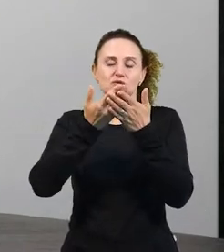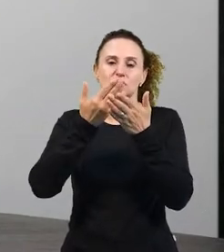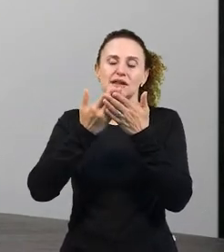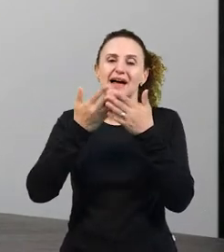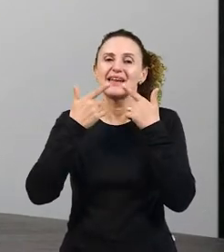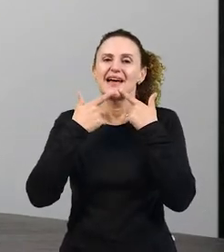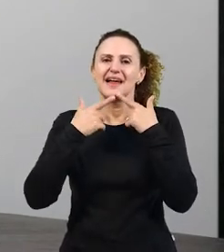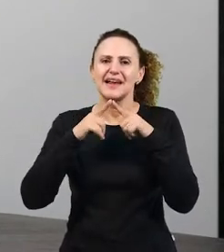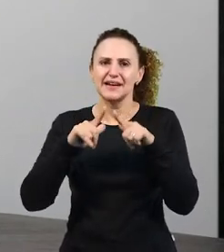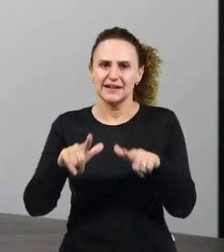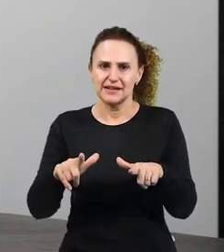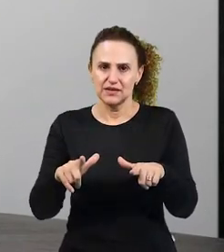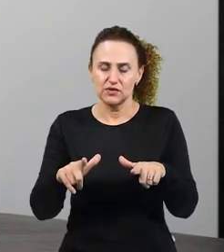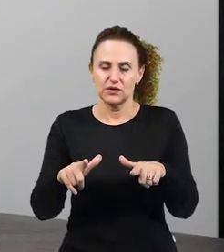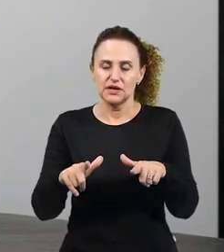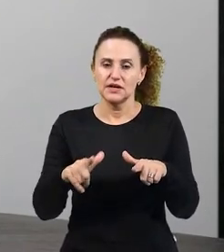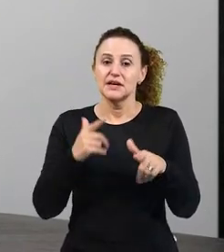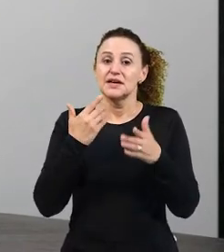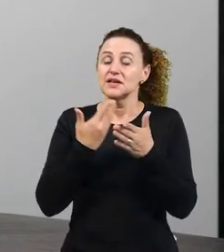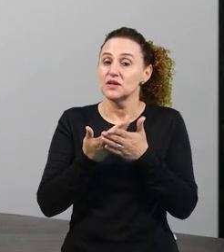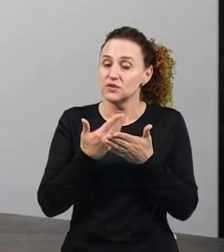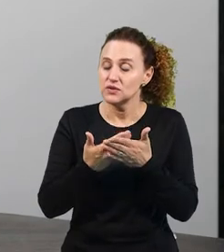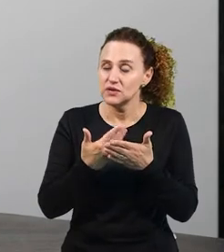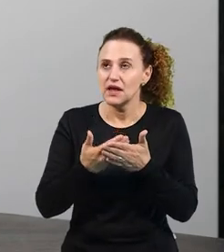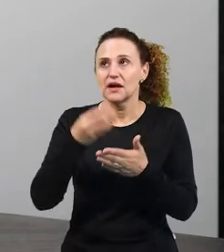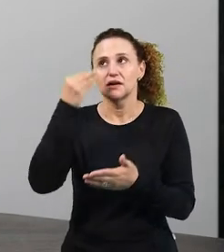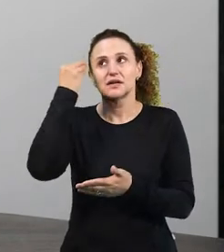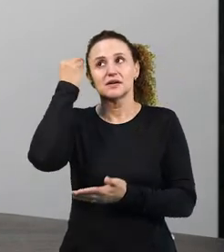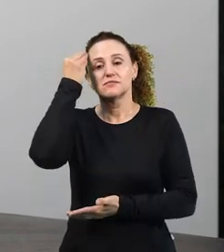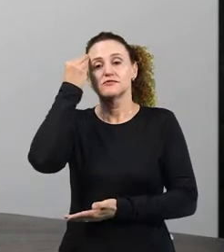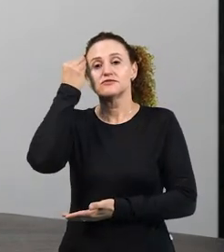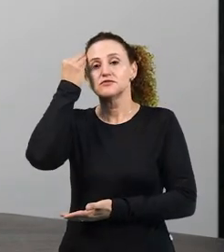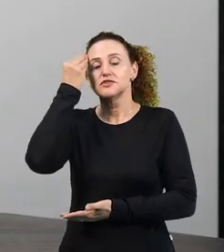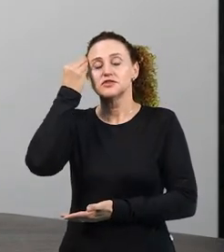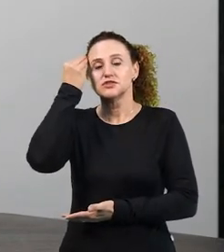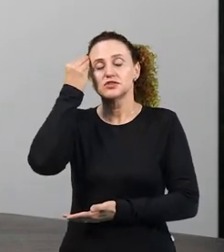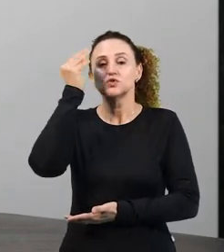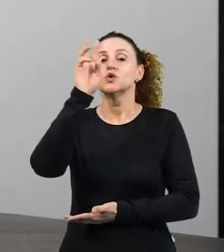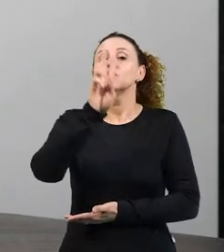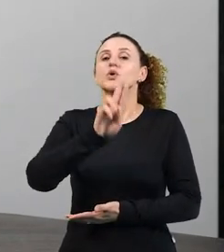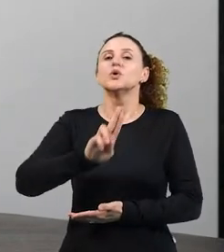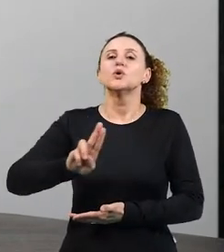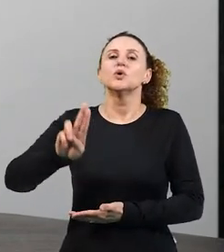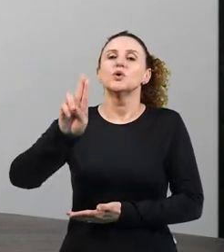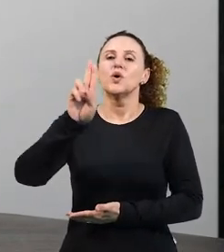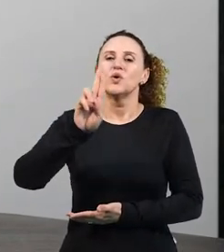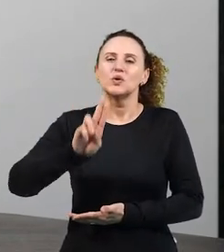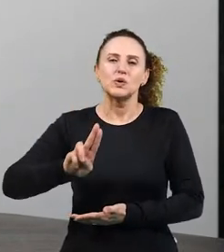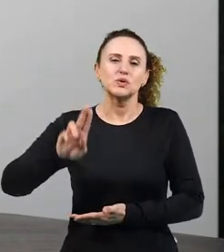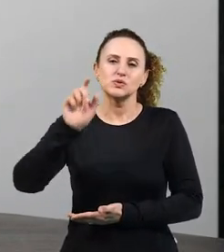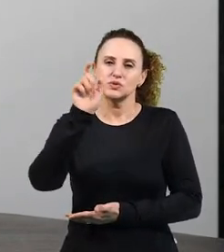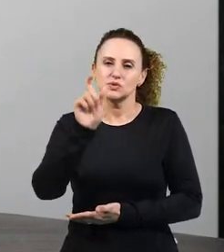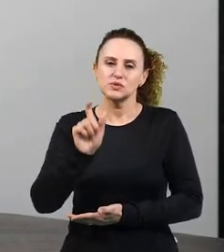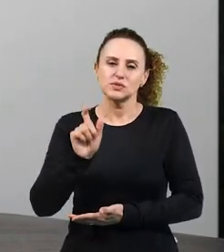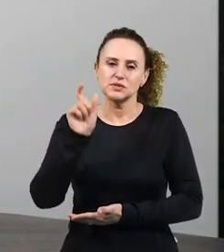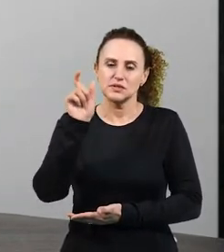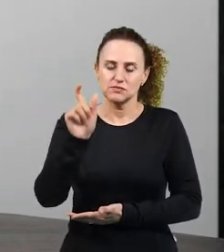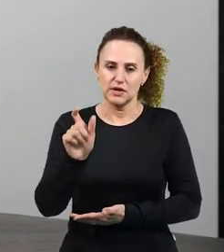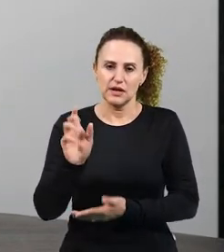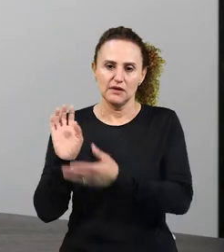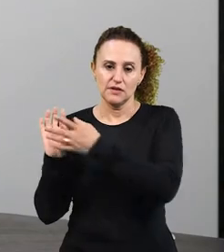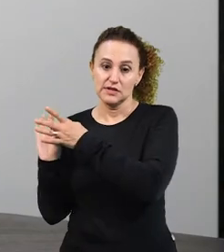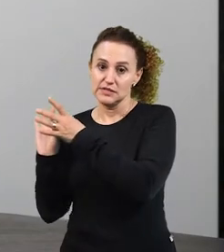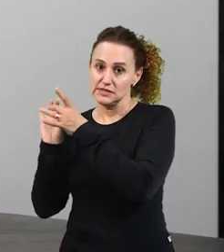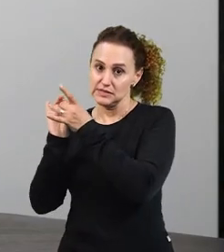é estar a todo instante refletindo o uso das palavras em